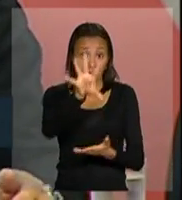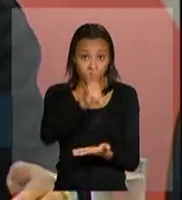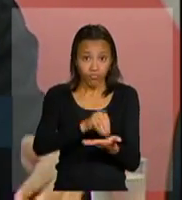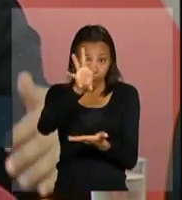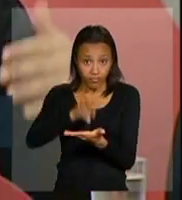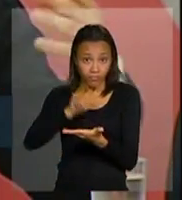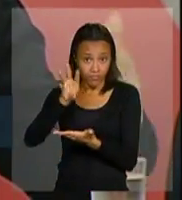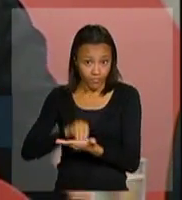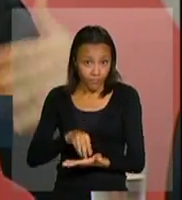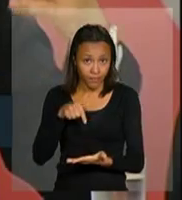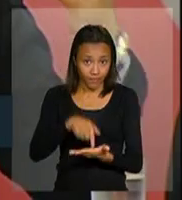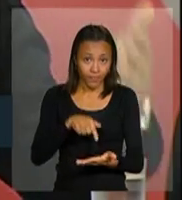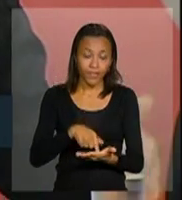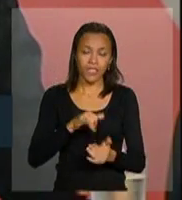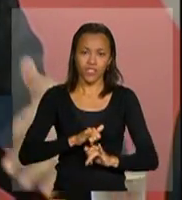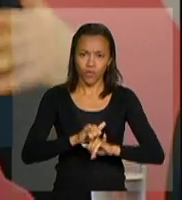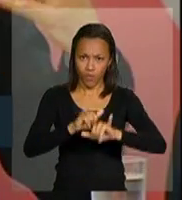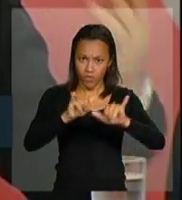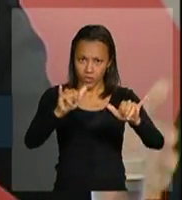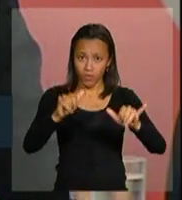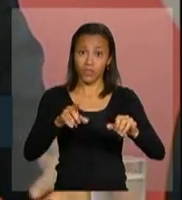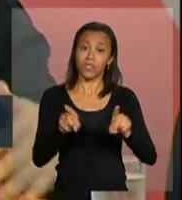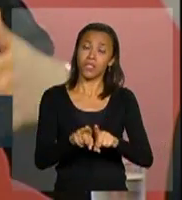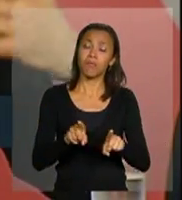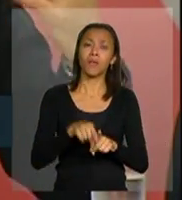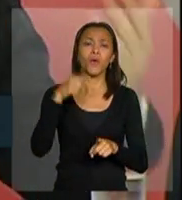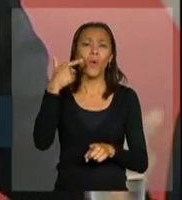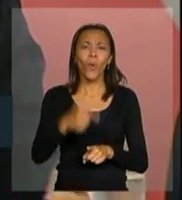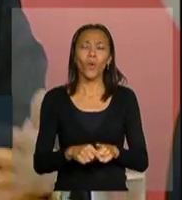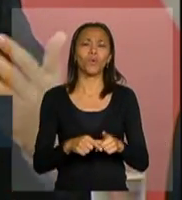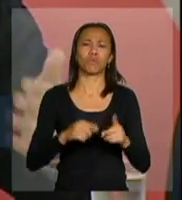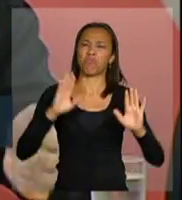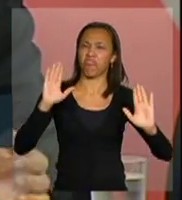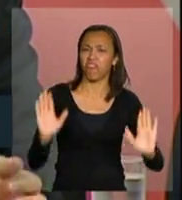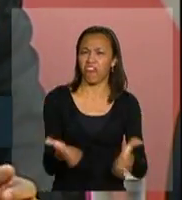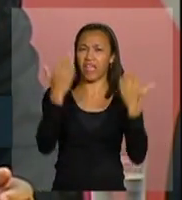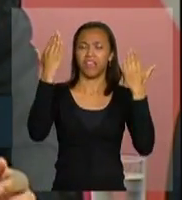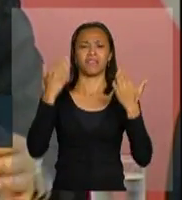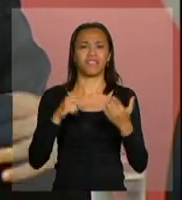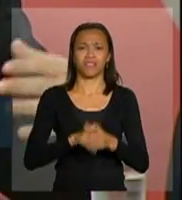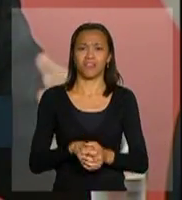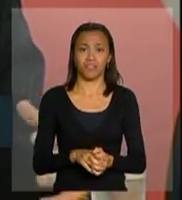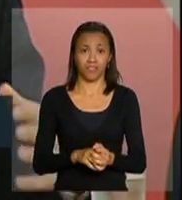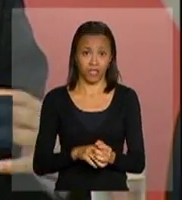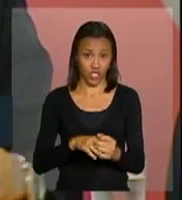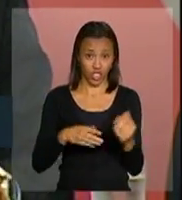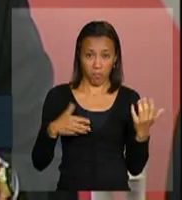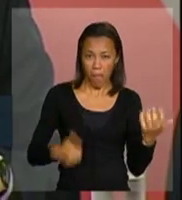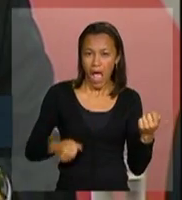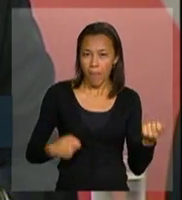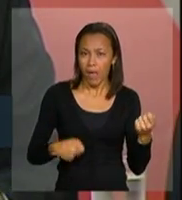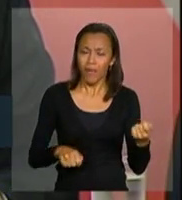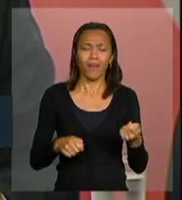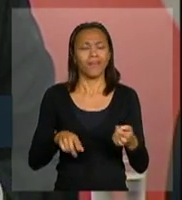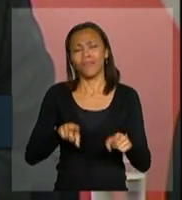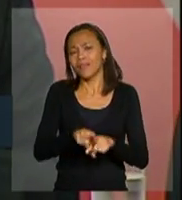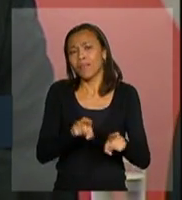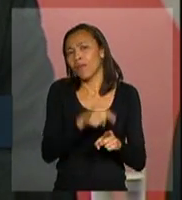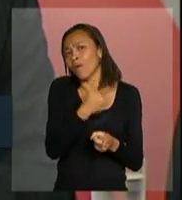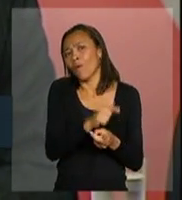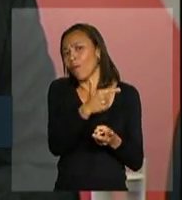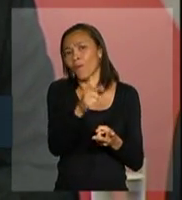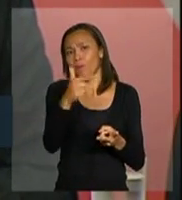mais jovem, a semelhança do que nós já fizemos no Rock in Rio, em algumas festas que nós fizemos ao longo desse período, ou de ações que nós temos feito